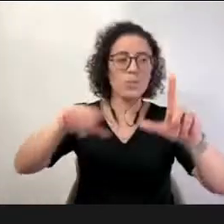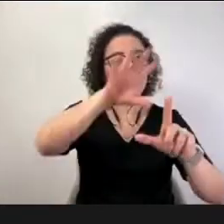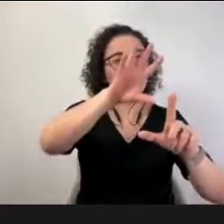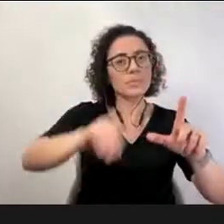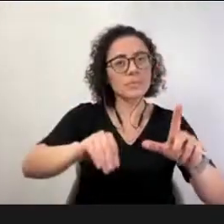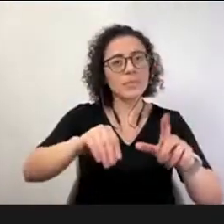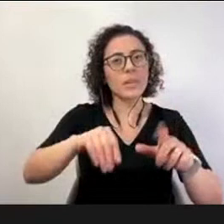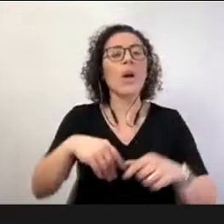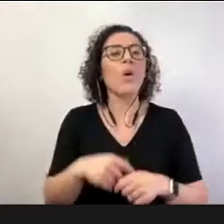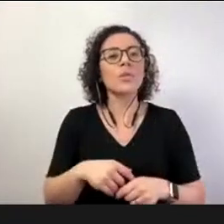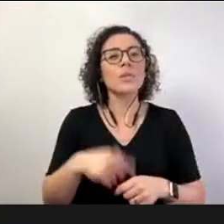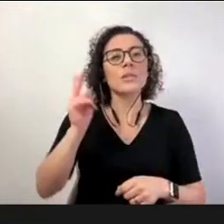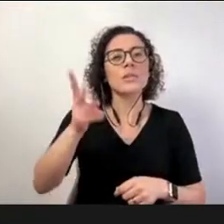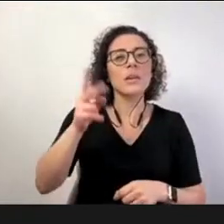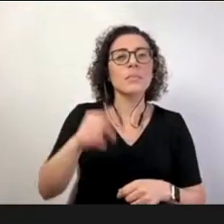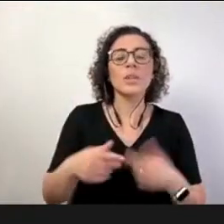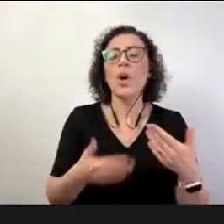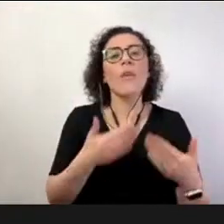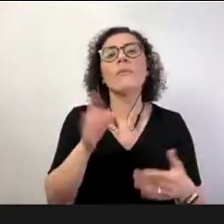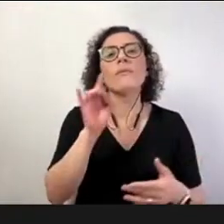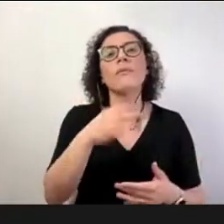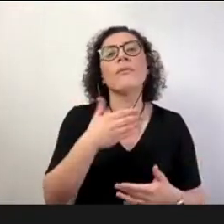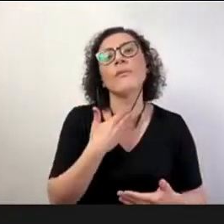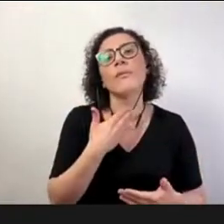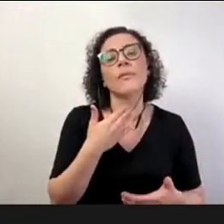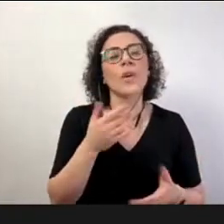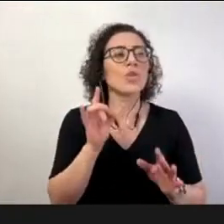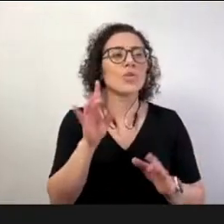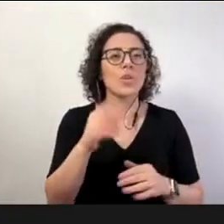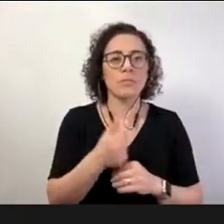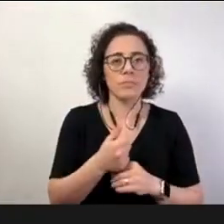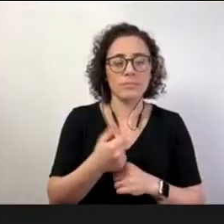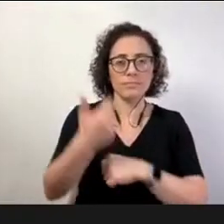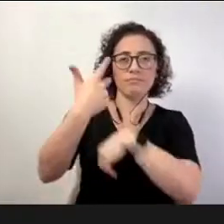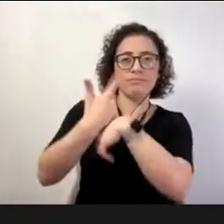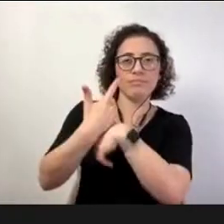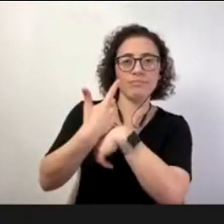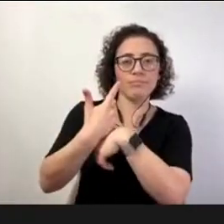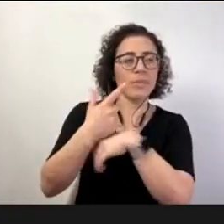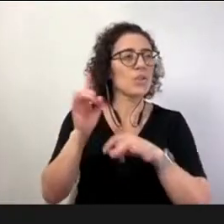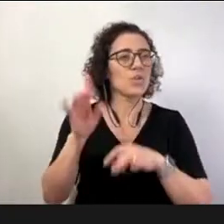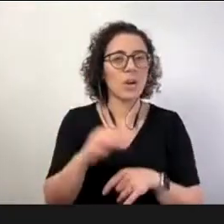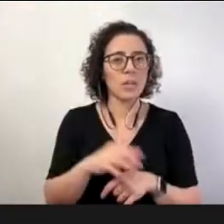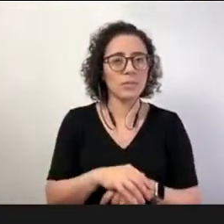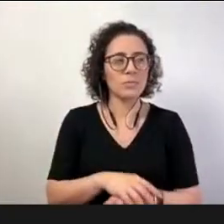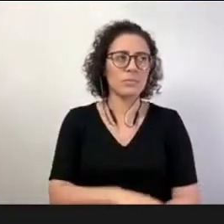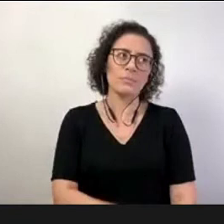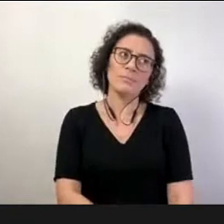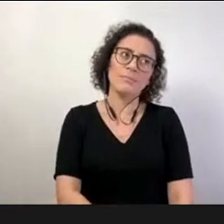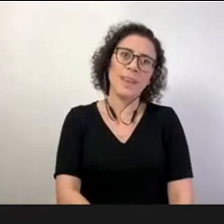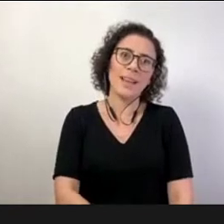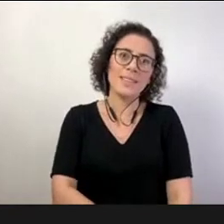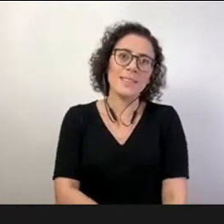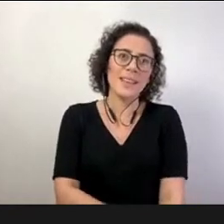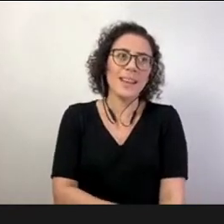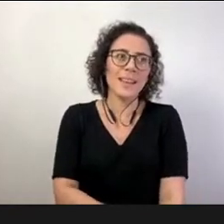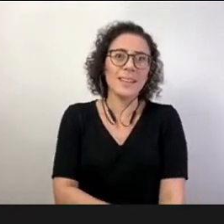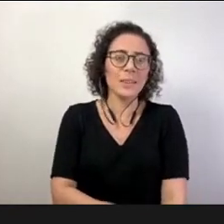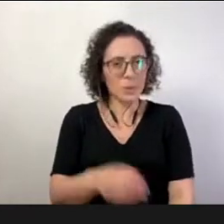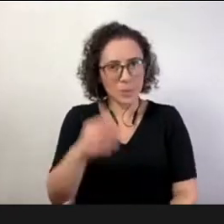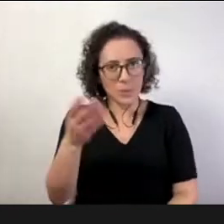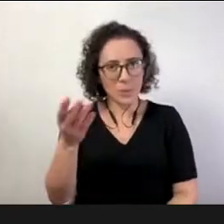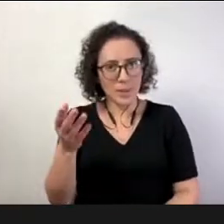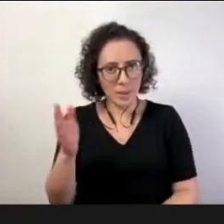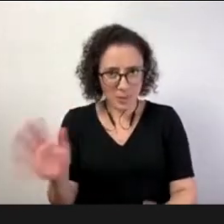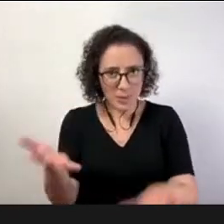informações também dando o exemplo inconsciente de que né o professor deveria fazer isso em sala de aula né a gente tá usando